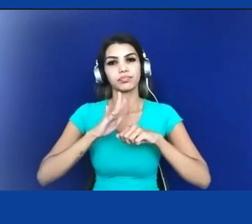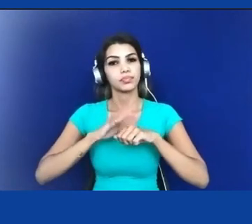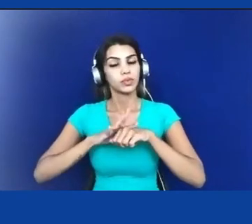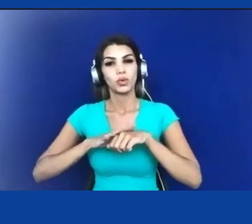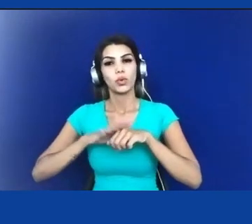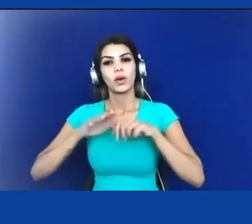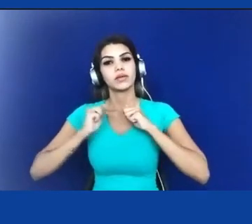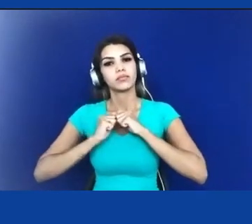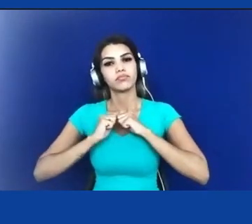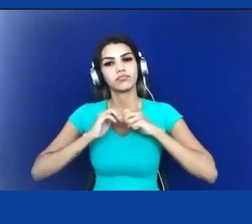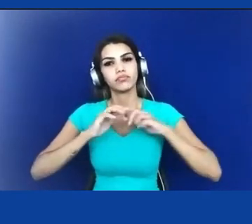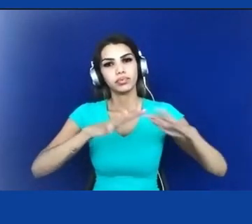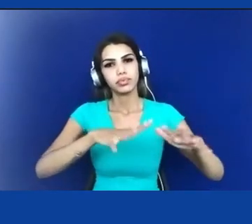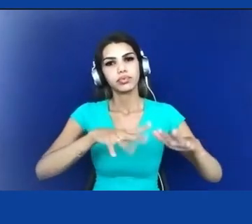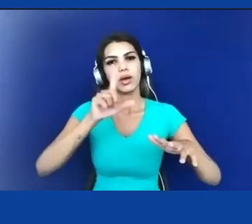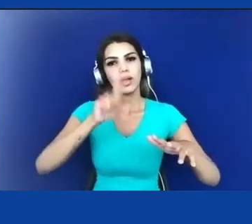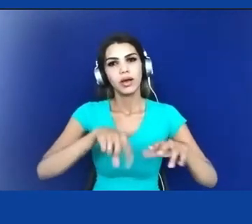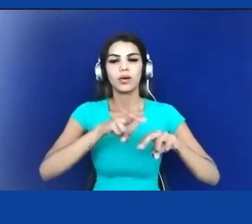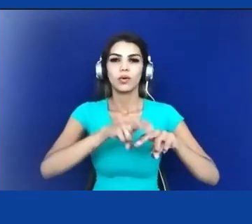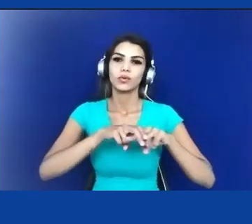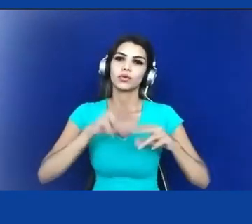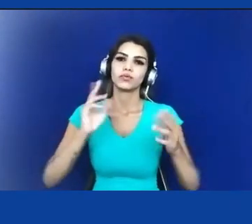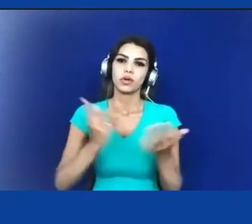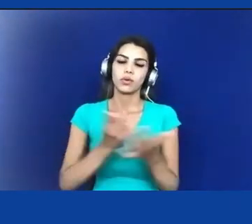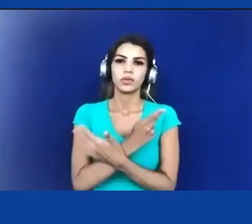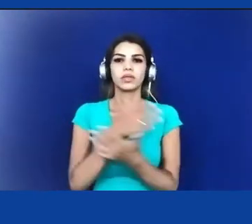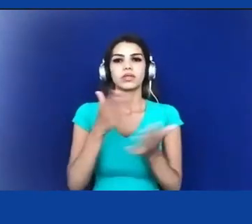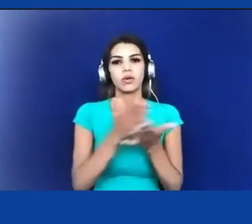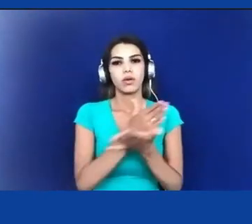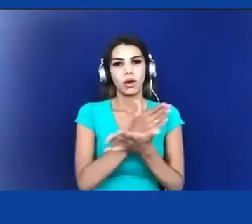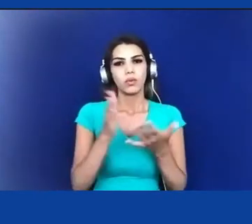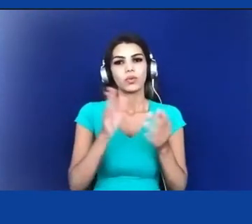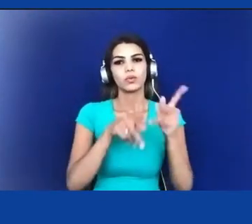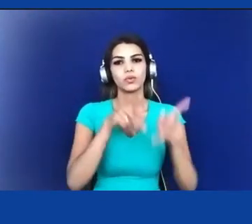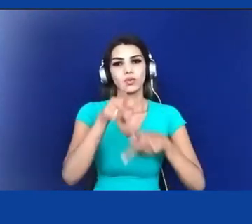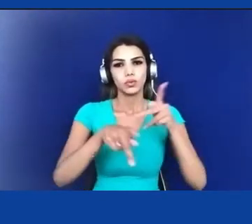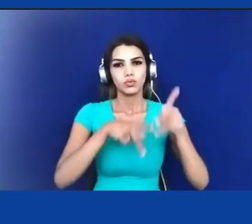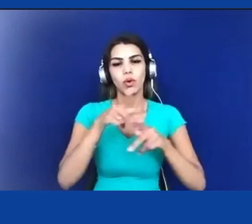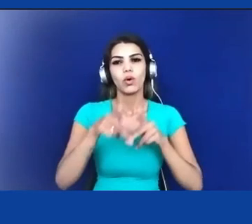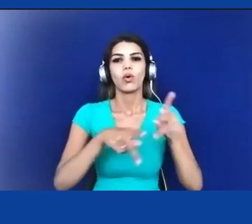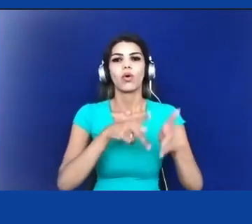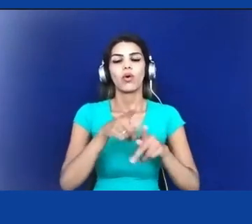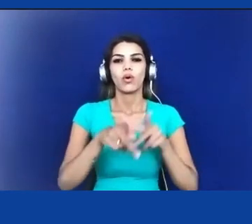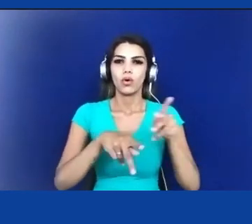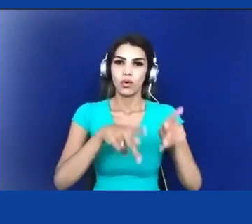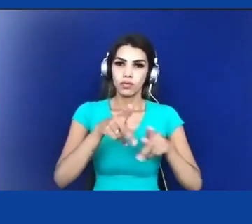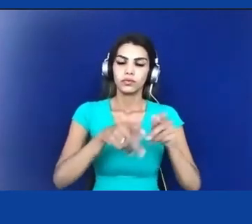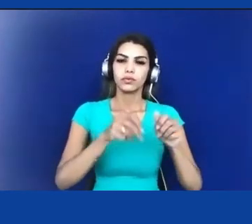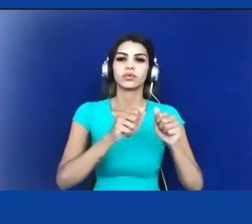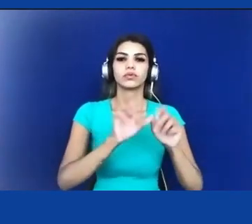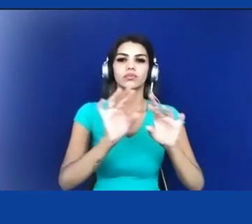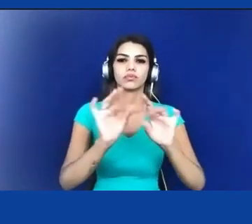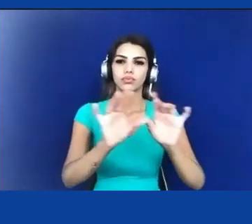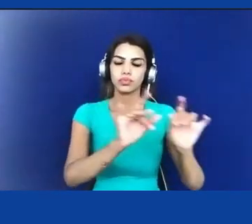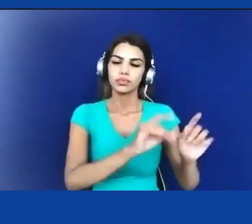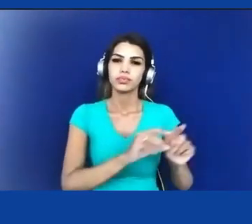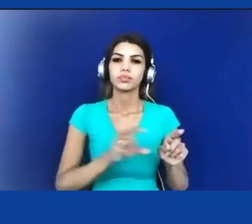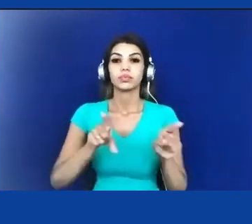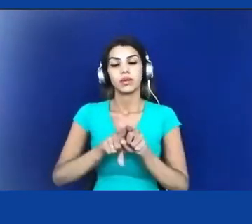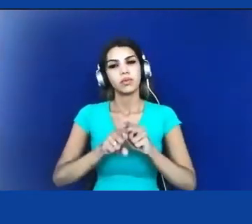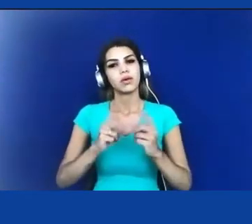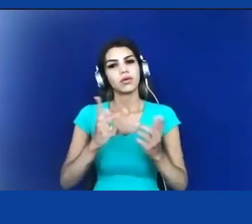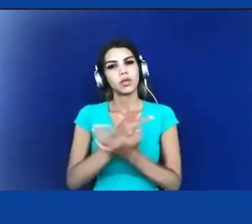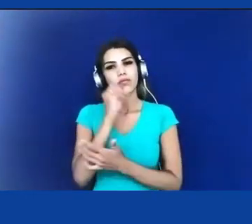de muitos povos mas também violentaram e violaram muitas mulheres e corpos mas também trouxeram as doenças